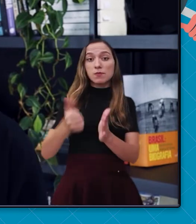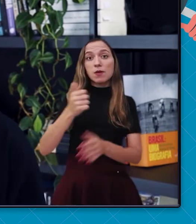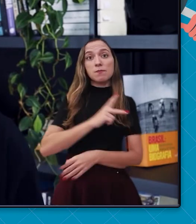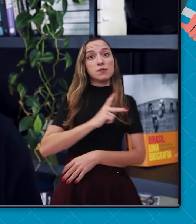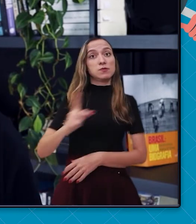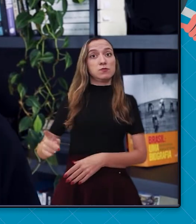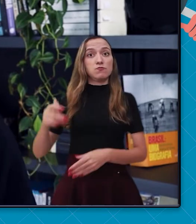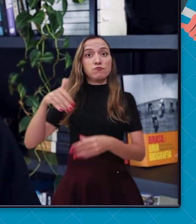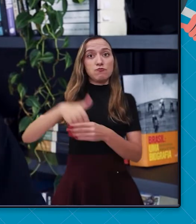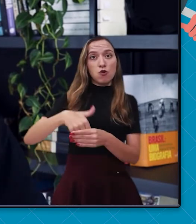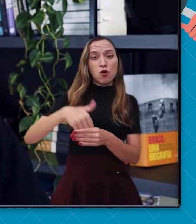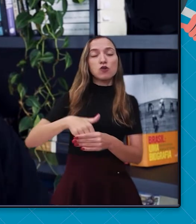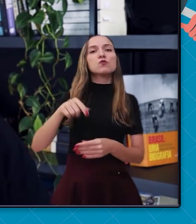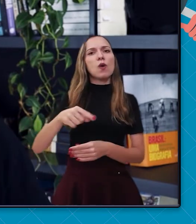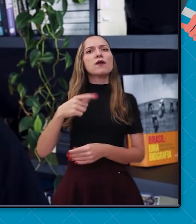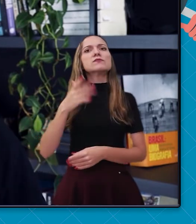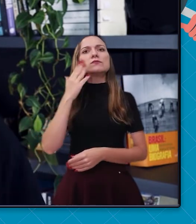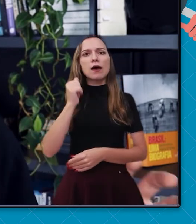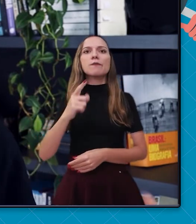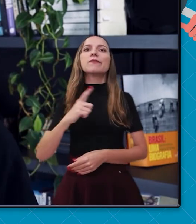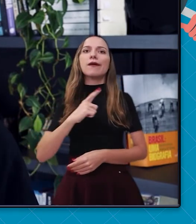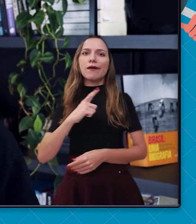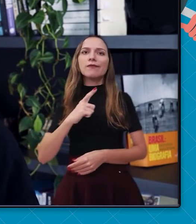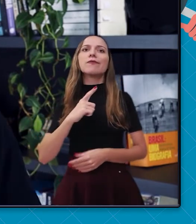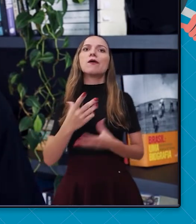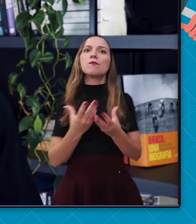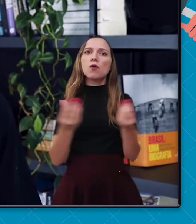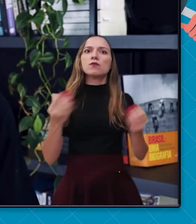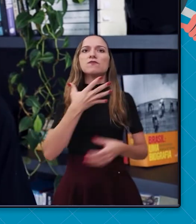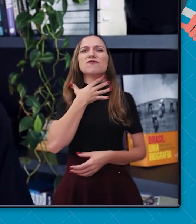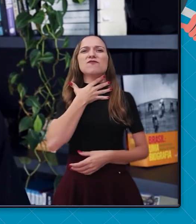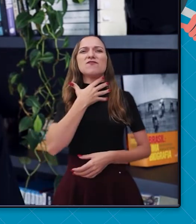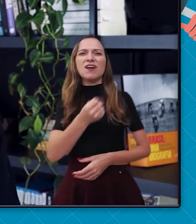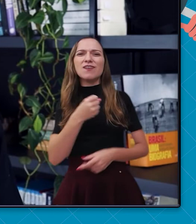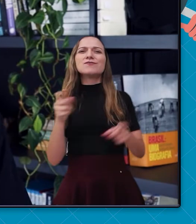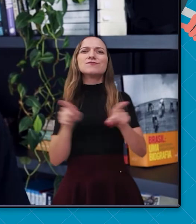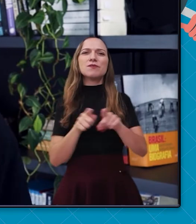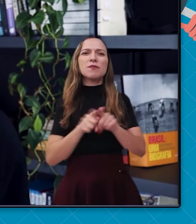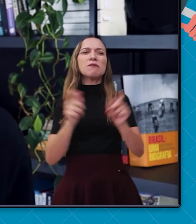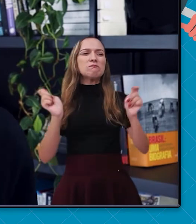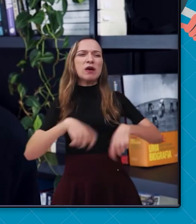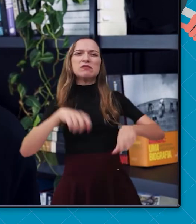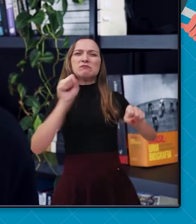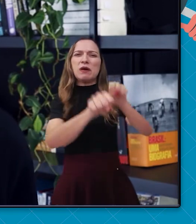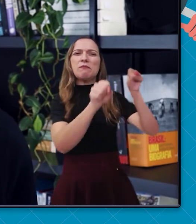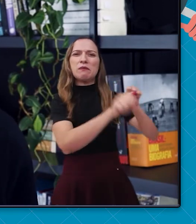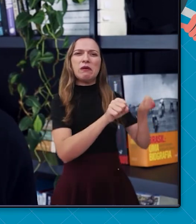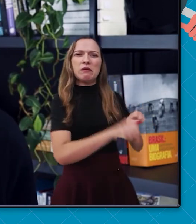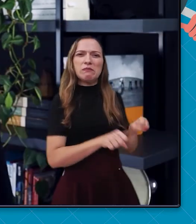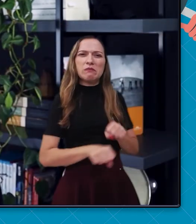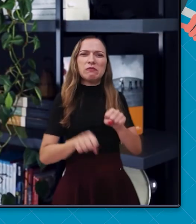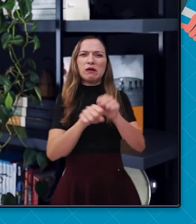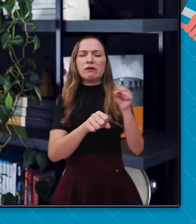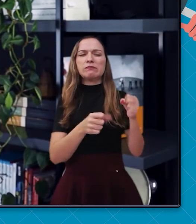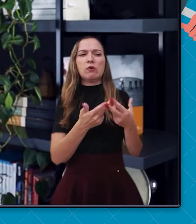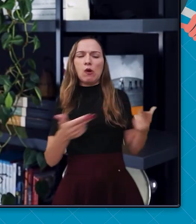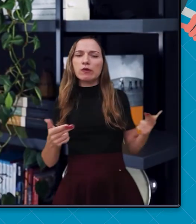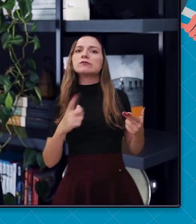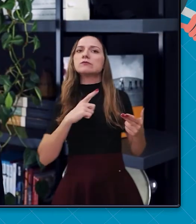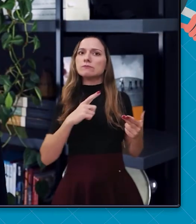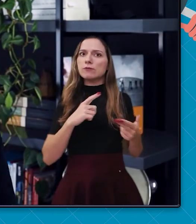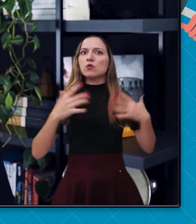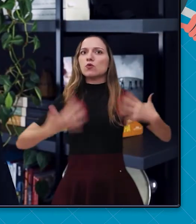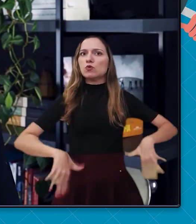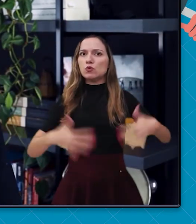República era a imensa quantidade de fraudes, até mortos, apareciam na listagem de votação. E o grande